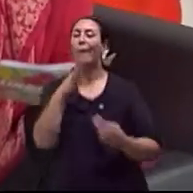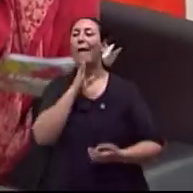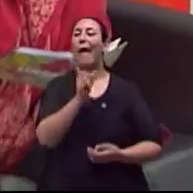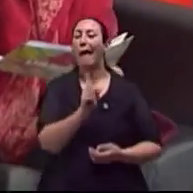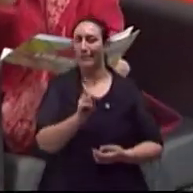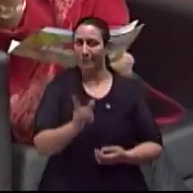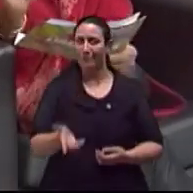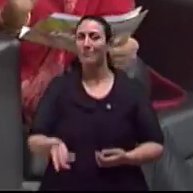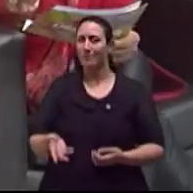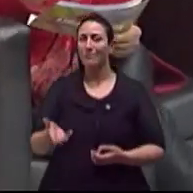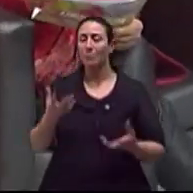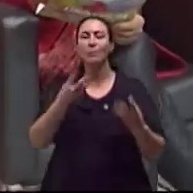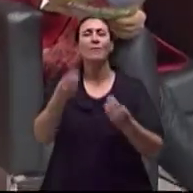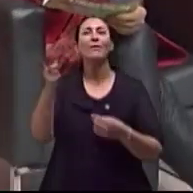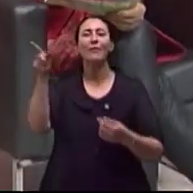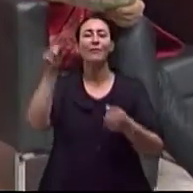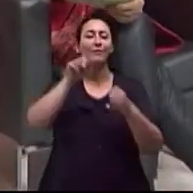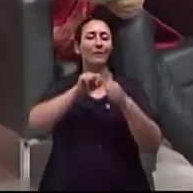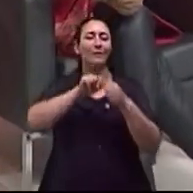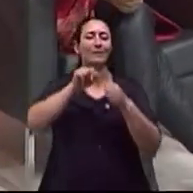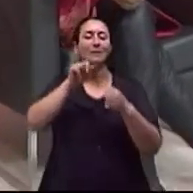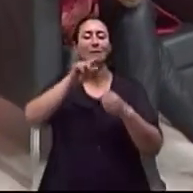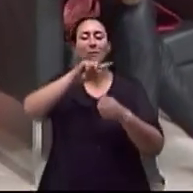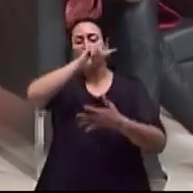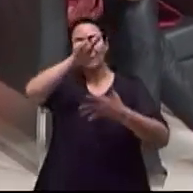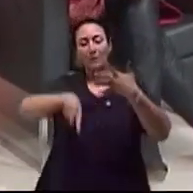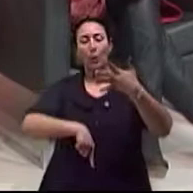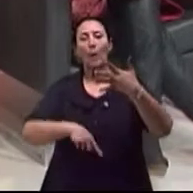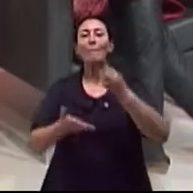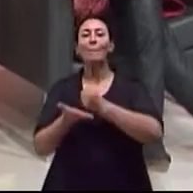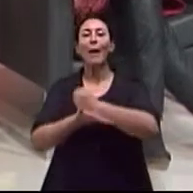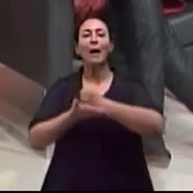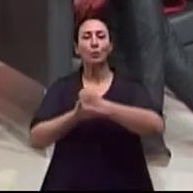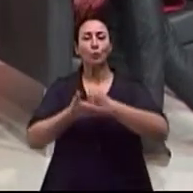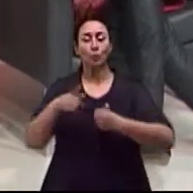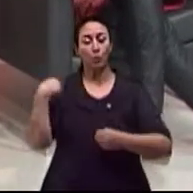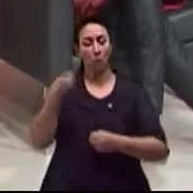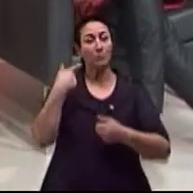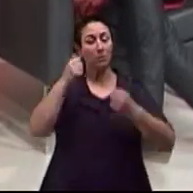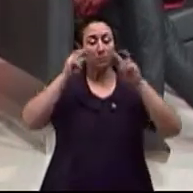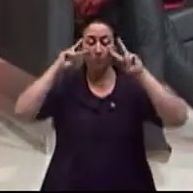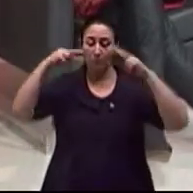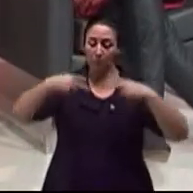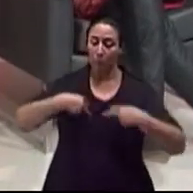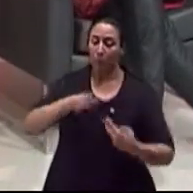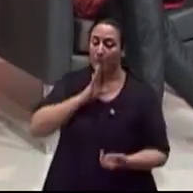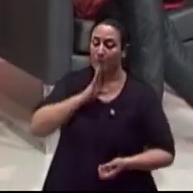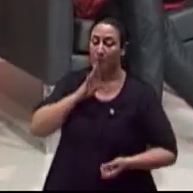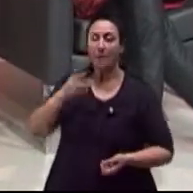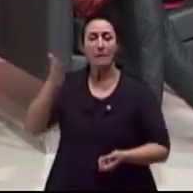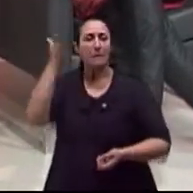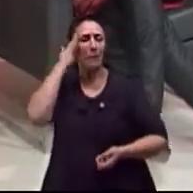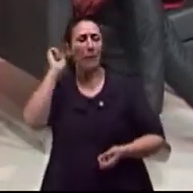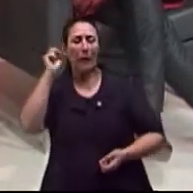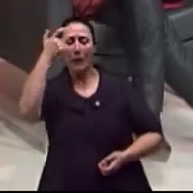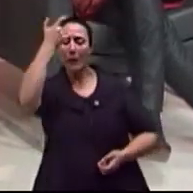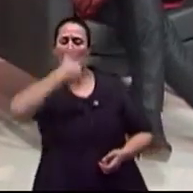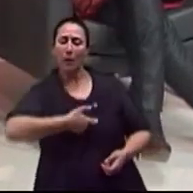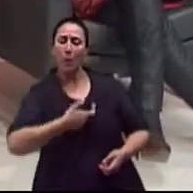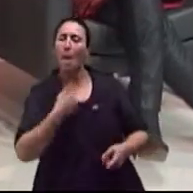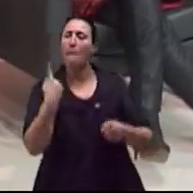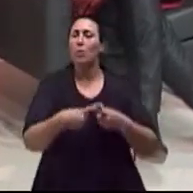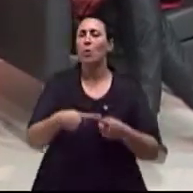ponteando a lista dos cinco básicos que nós temos Quer dizer, o autoconhecimento Saber quem eu sou e por que eu sinto ou